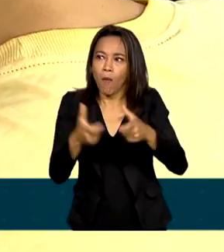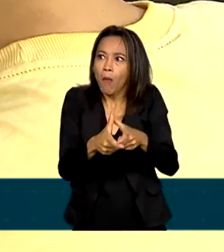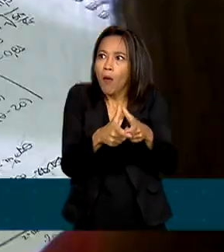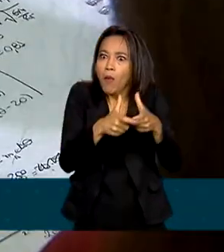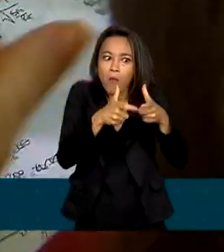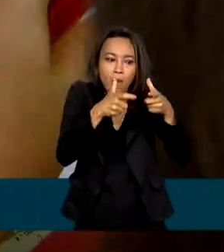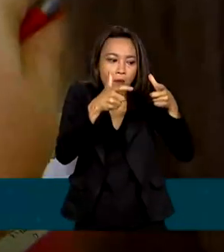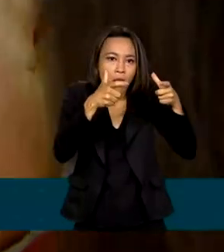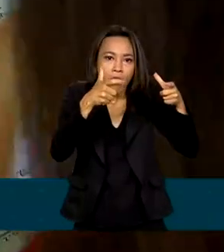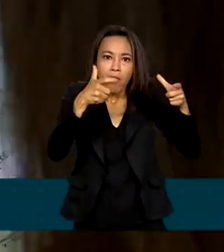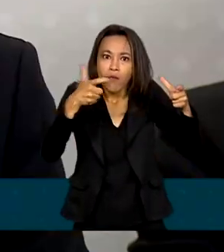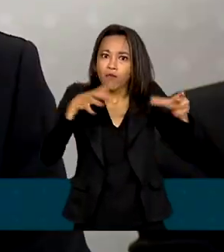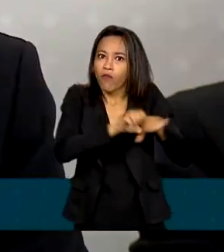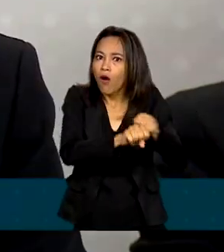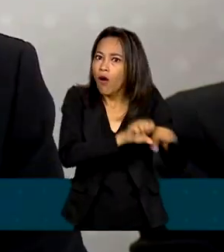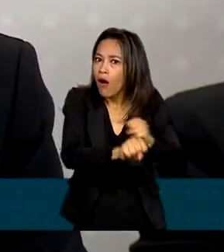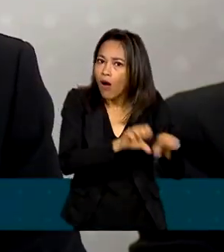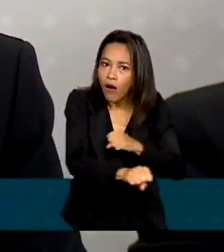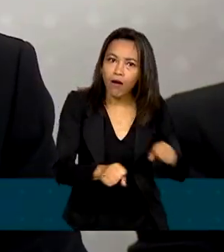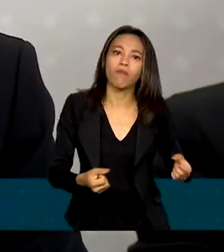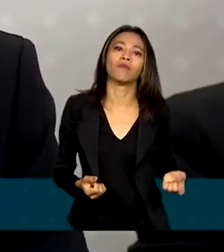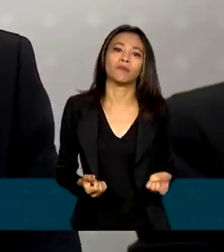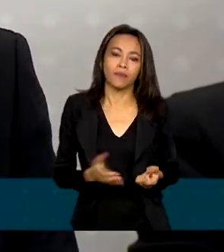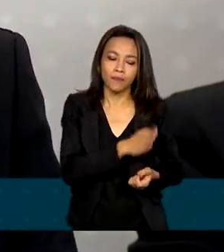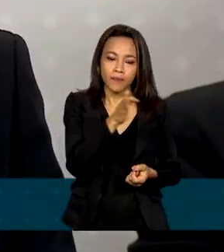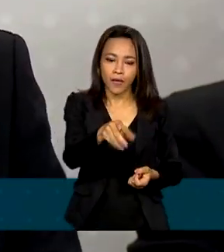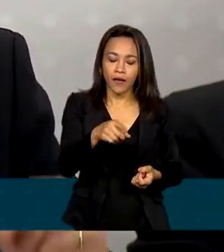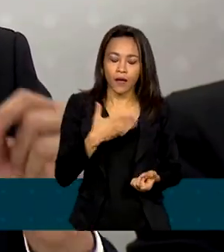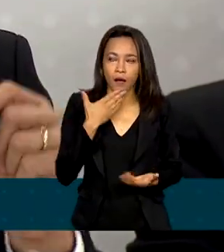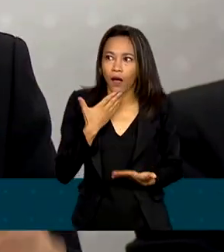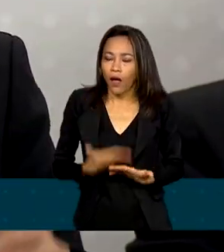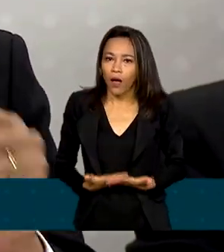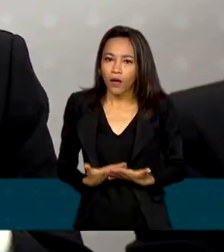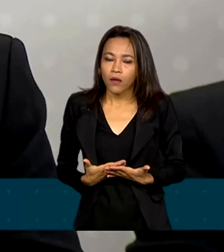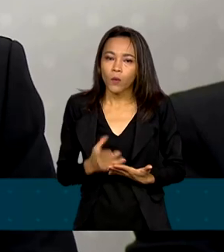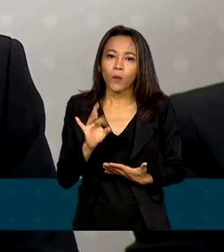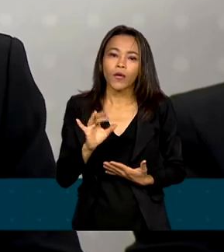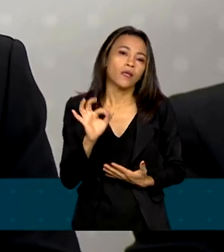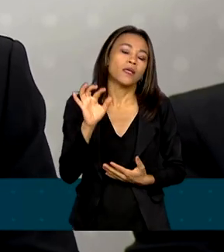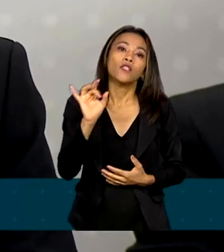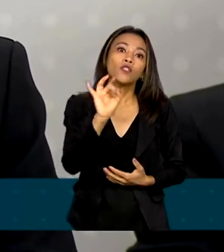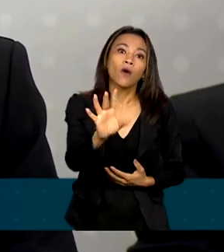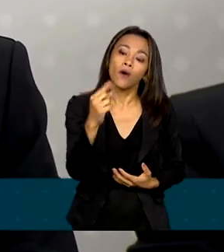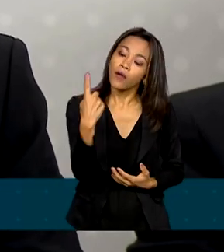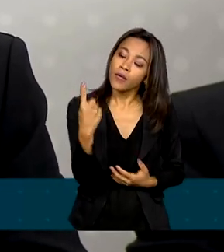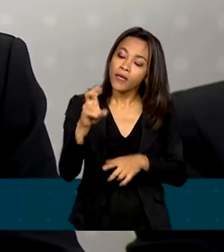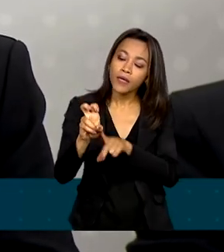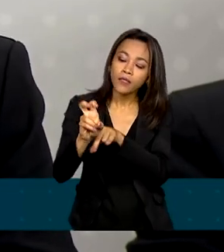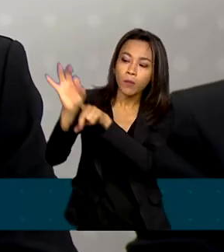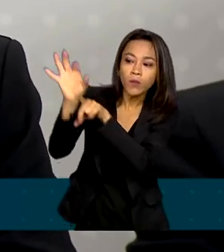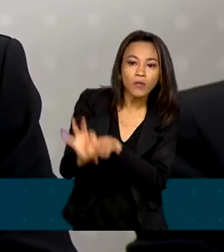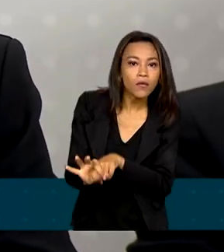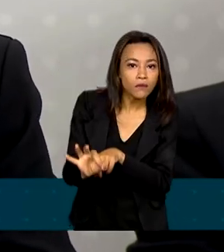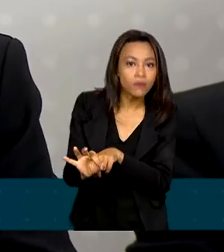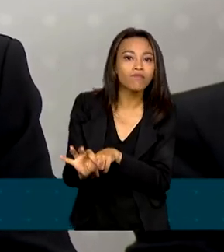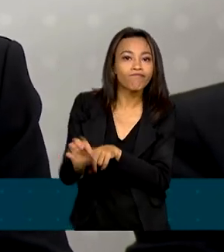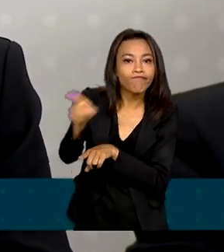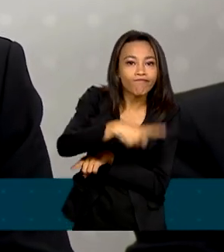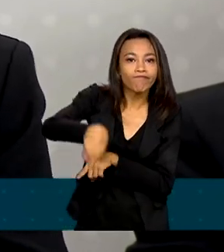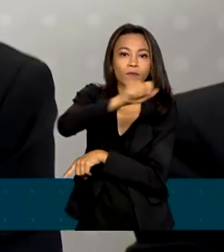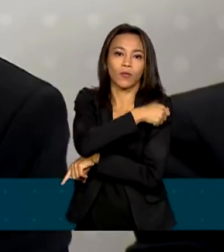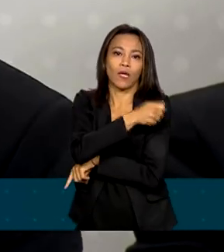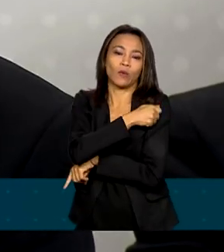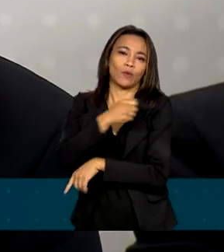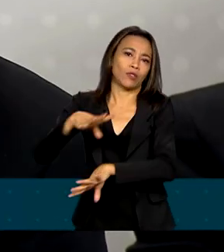mercado é capaz de absorver. É impressionante você imaginar que apenas 15% dos alunos de licenciatura de